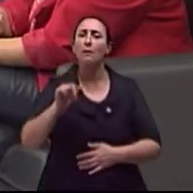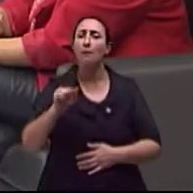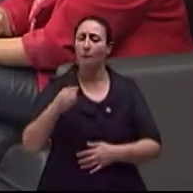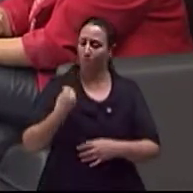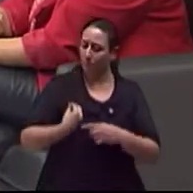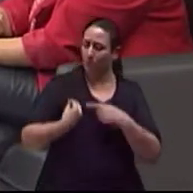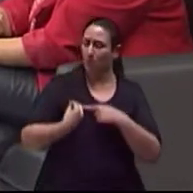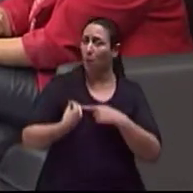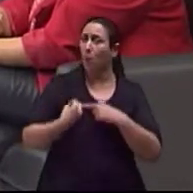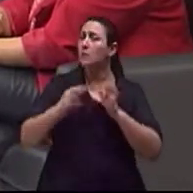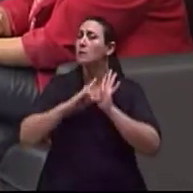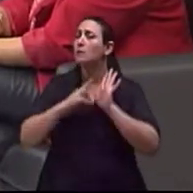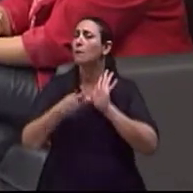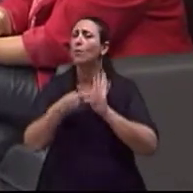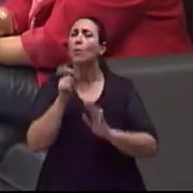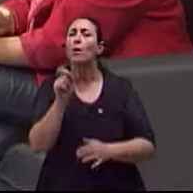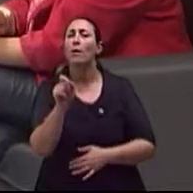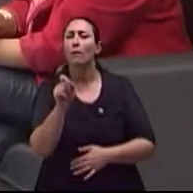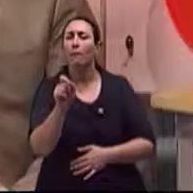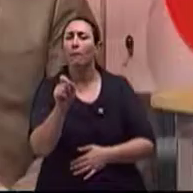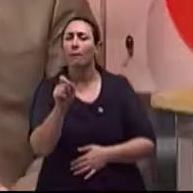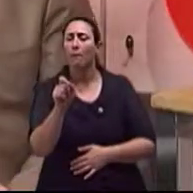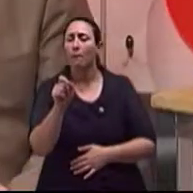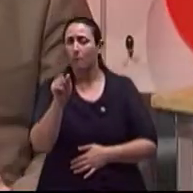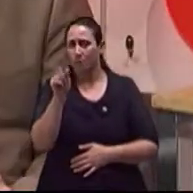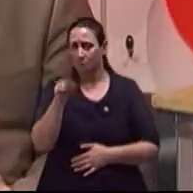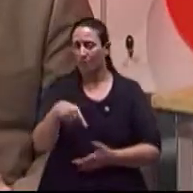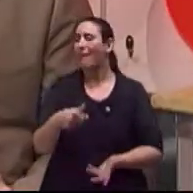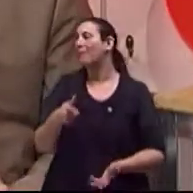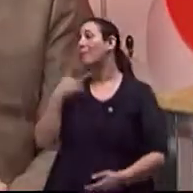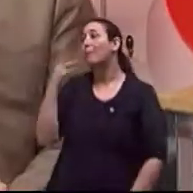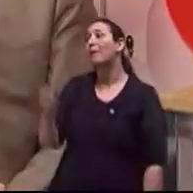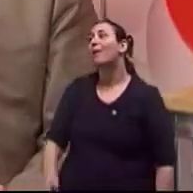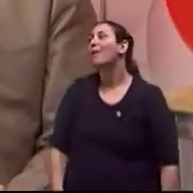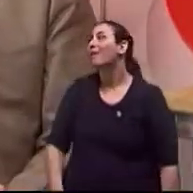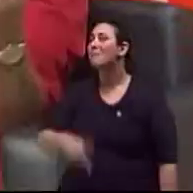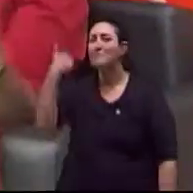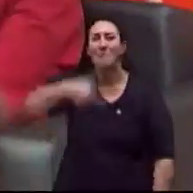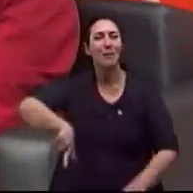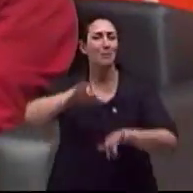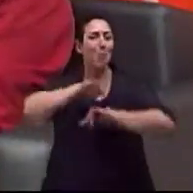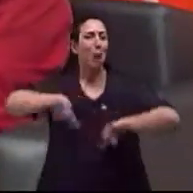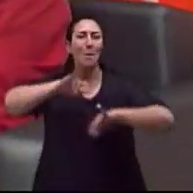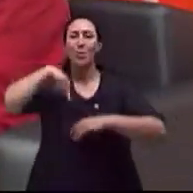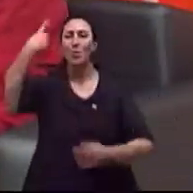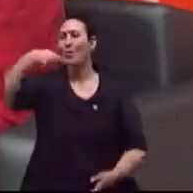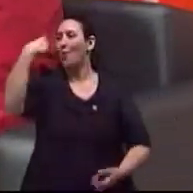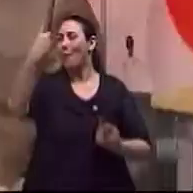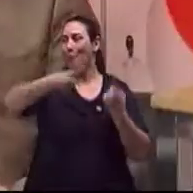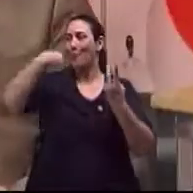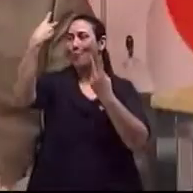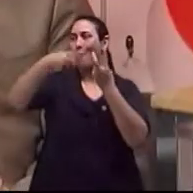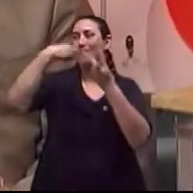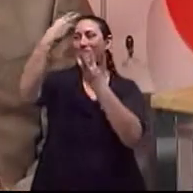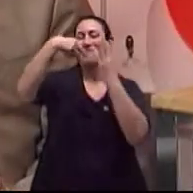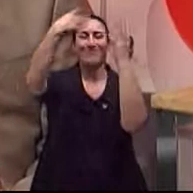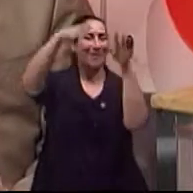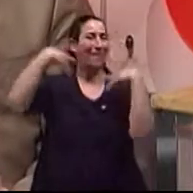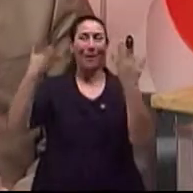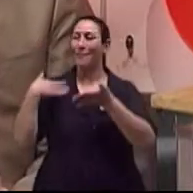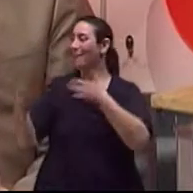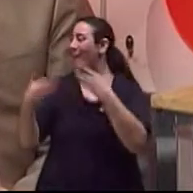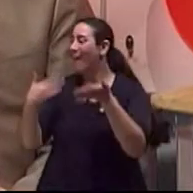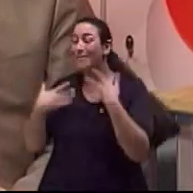a mente não vai alcançar Dá mais dois programas No mínimo No mínimo No mínimo Para a gente começar a